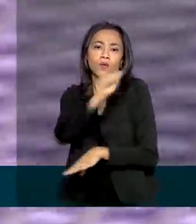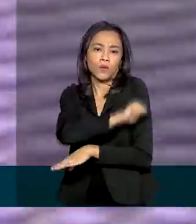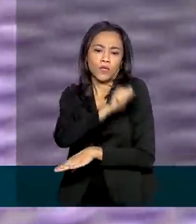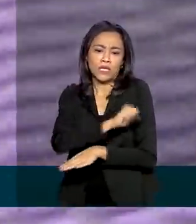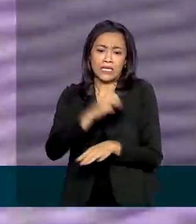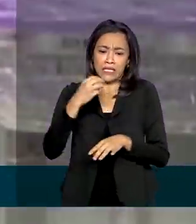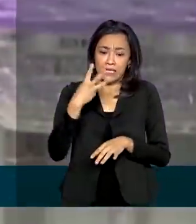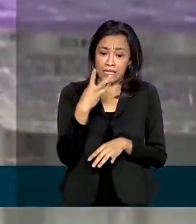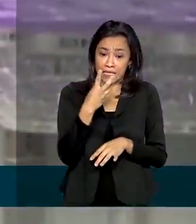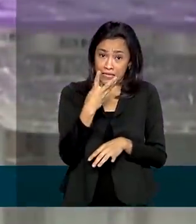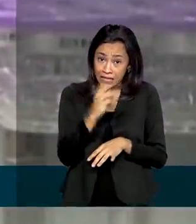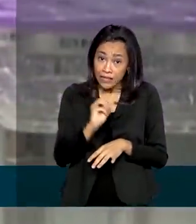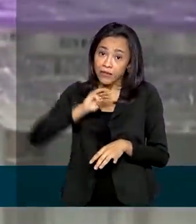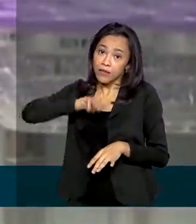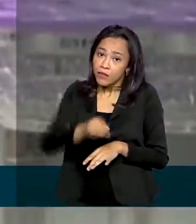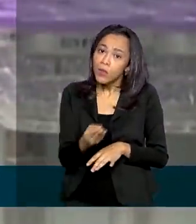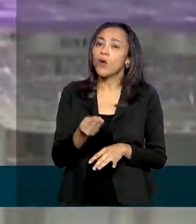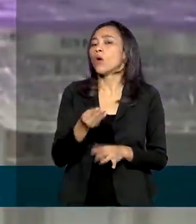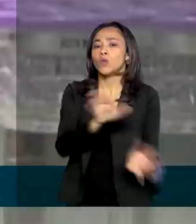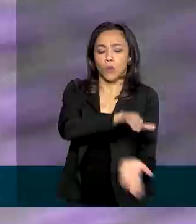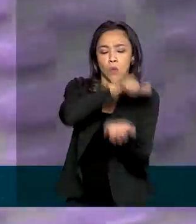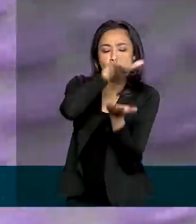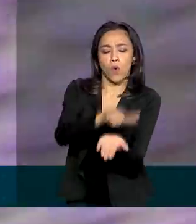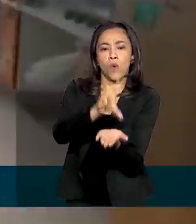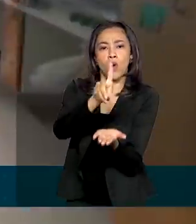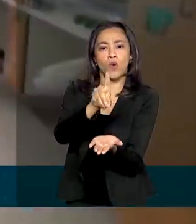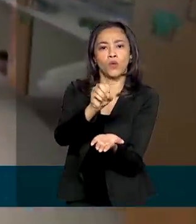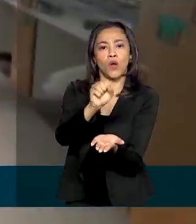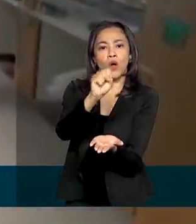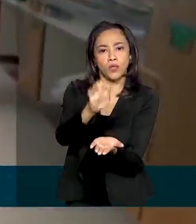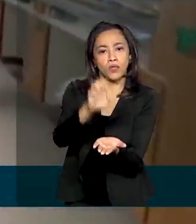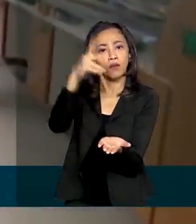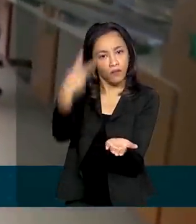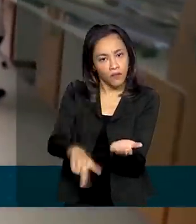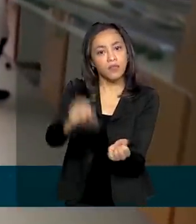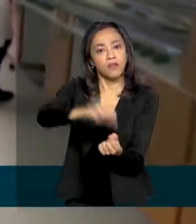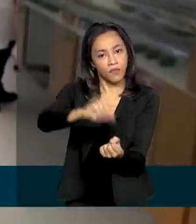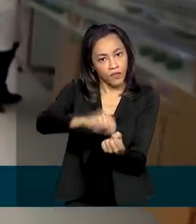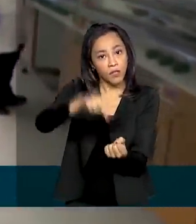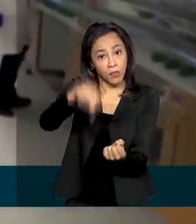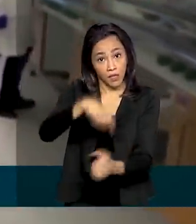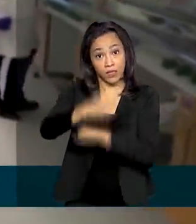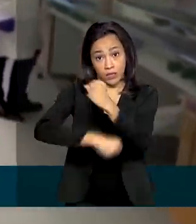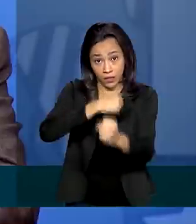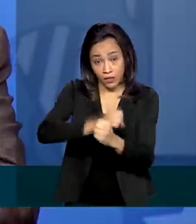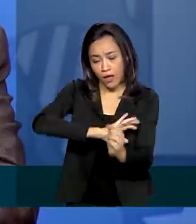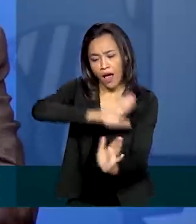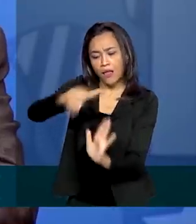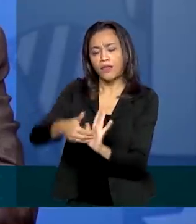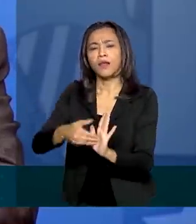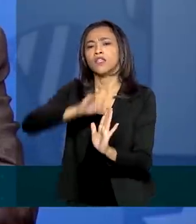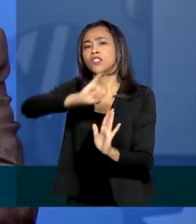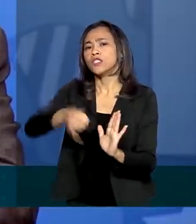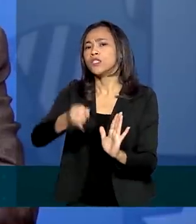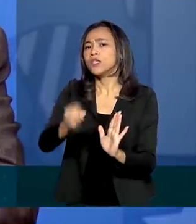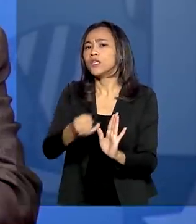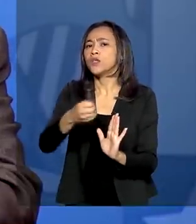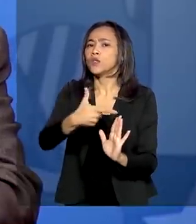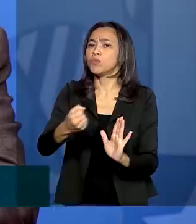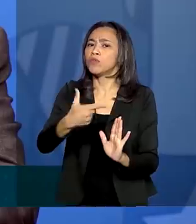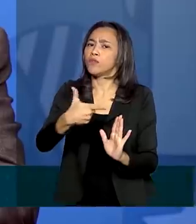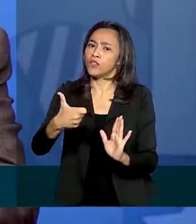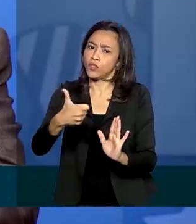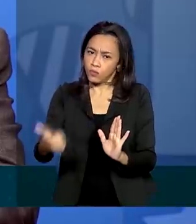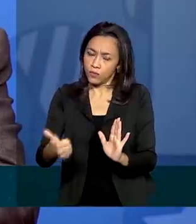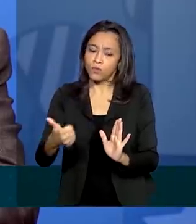doses serão fabricadas para dezembro deste ano e janeiro de 2021. A iniciativa, assim,